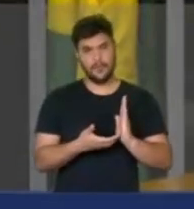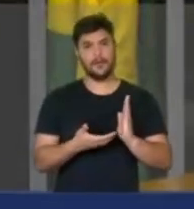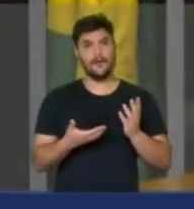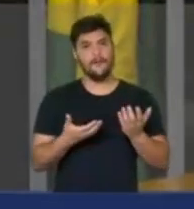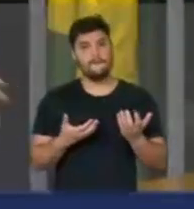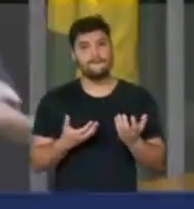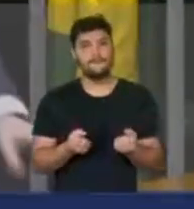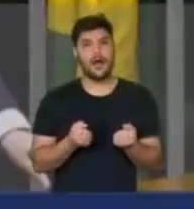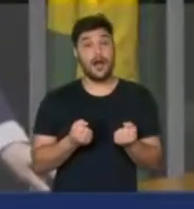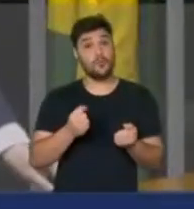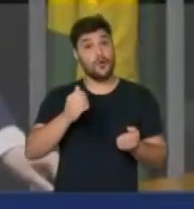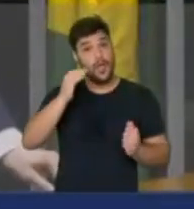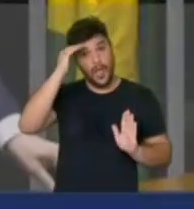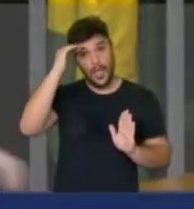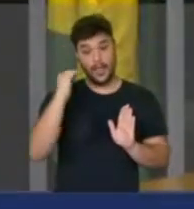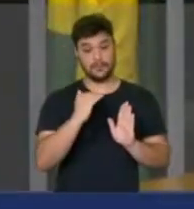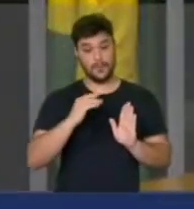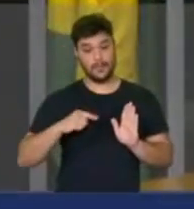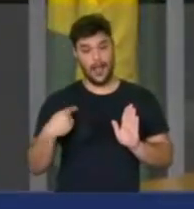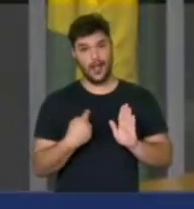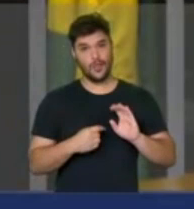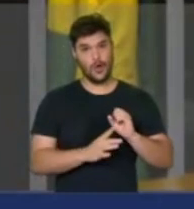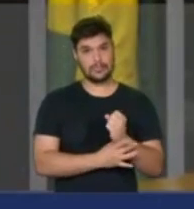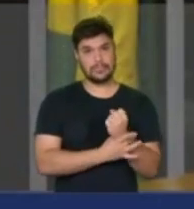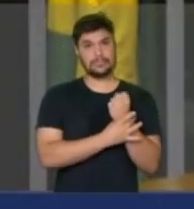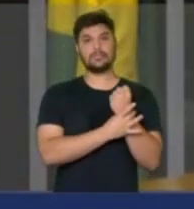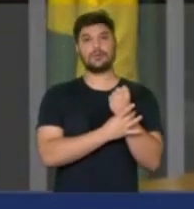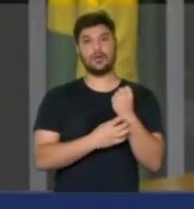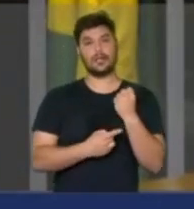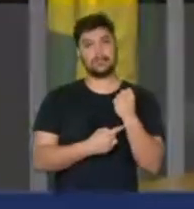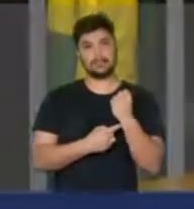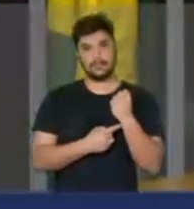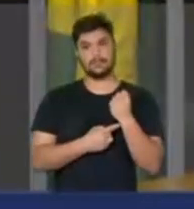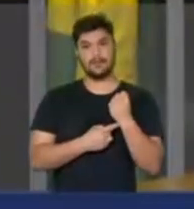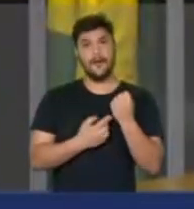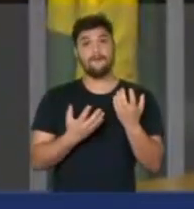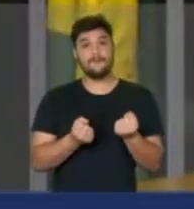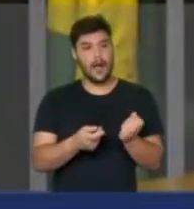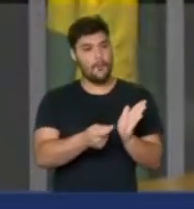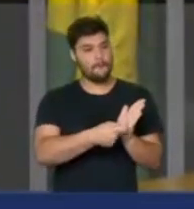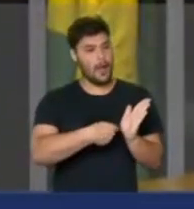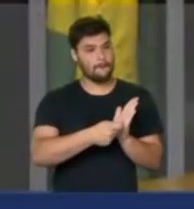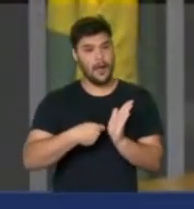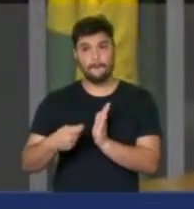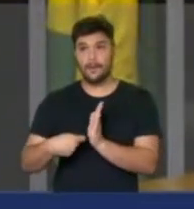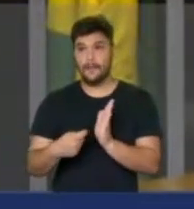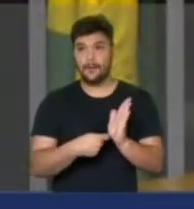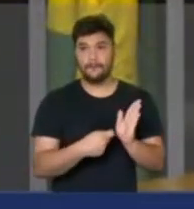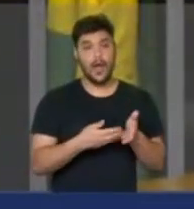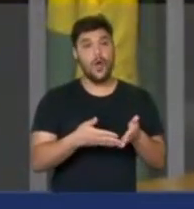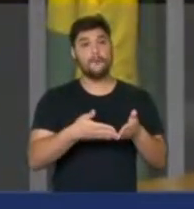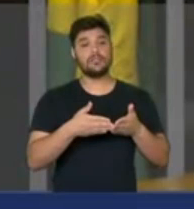prerrogativas regimentais, ocorra aqui uma assinatura em massa do nosso pedido de CPI